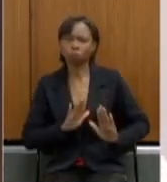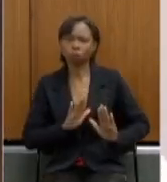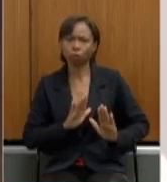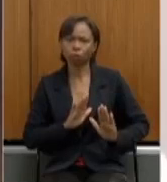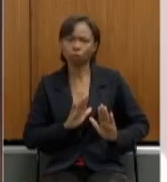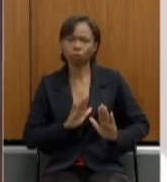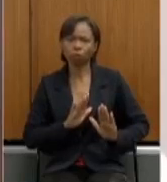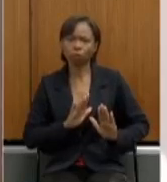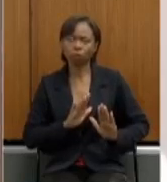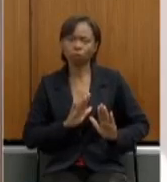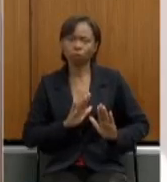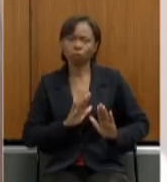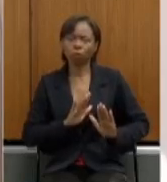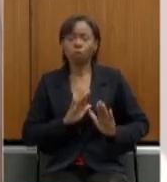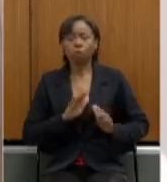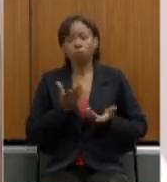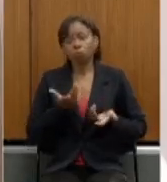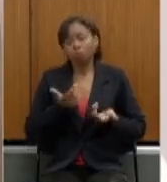quanto